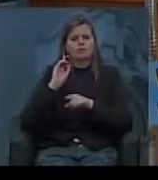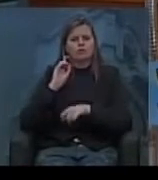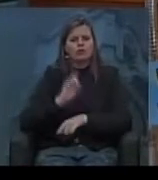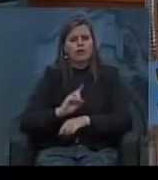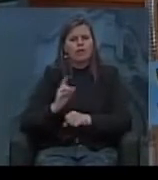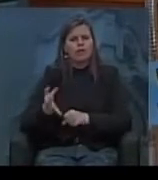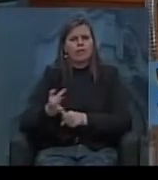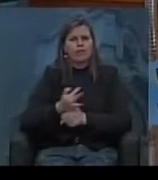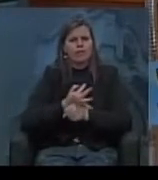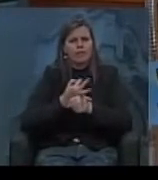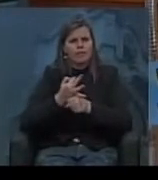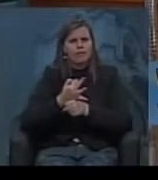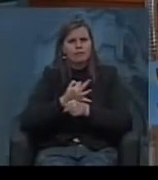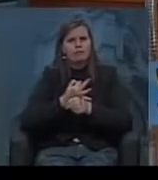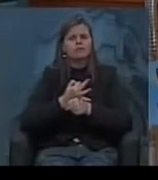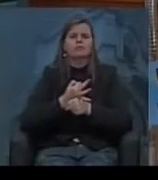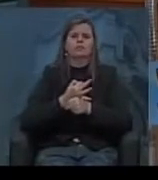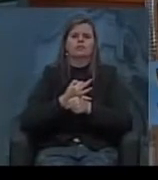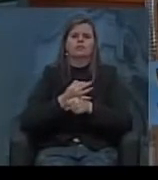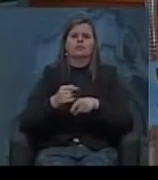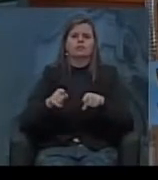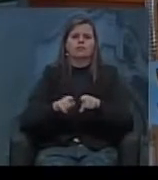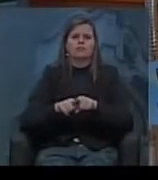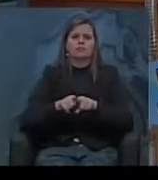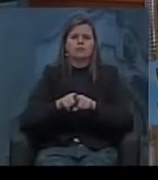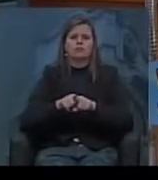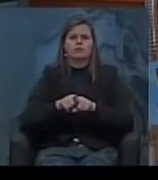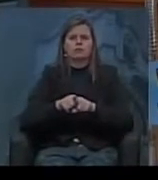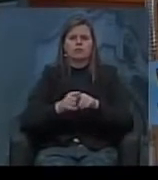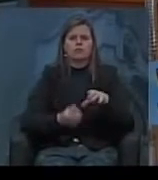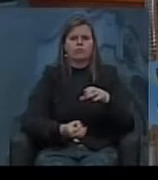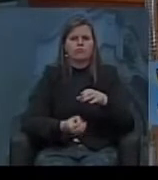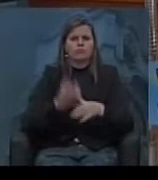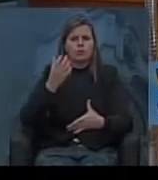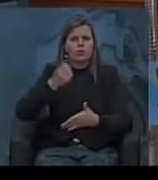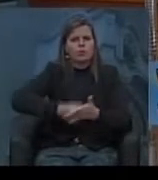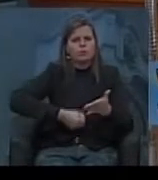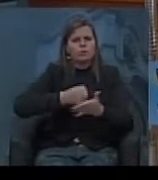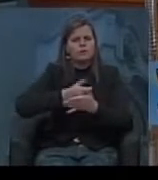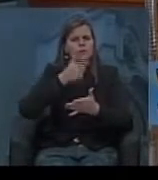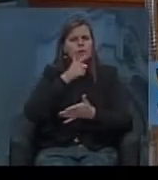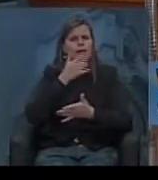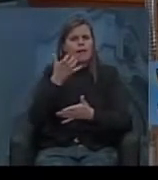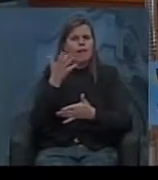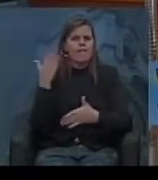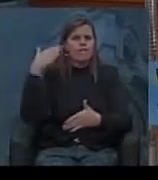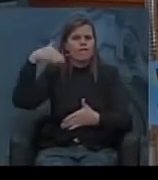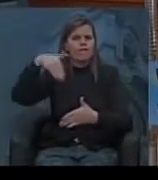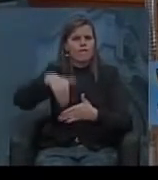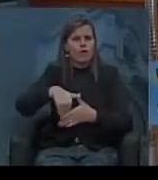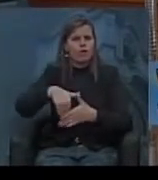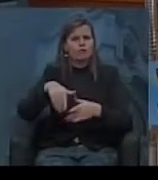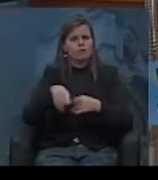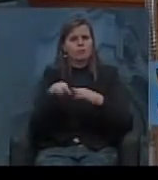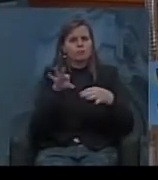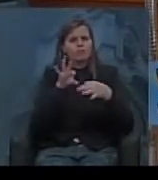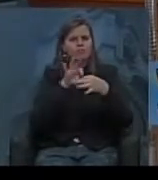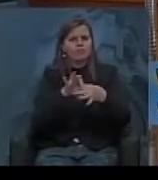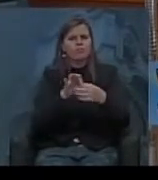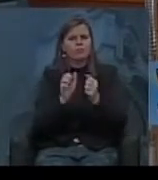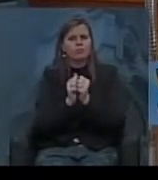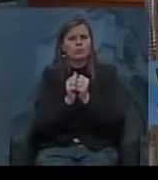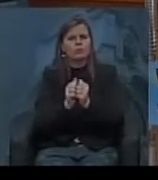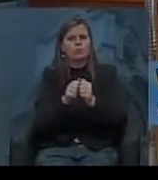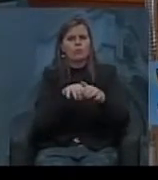a férias inclusive nesse bojo também nasceu uma bela luta das mulheres pelo direito ao voto foi justamente casado com a luta do